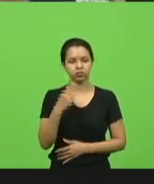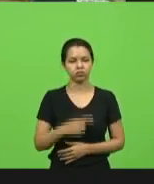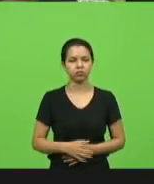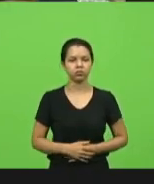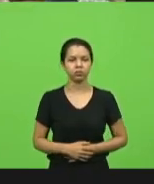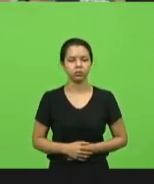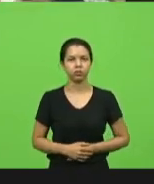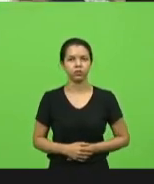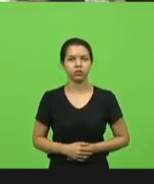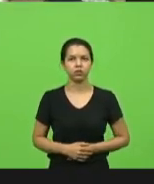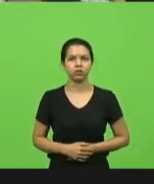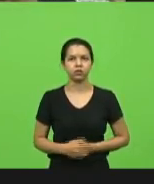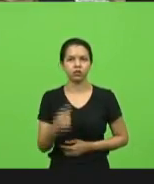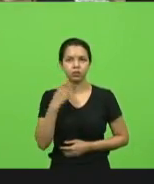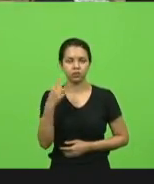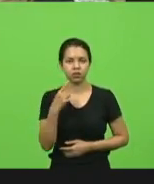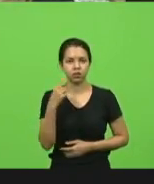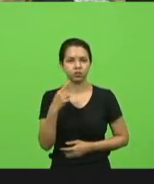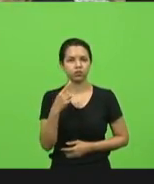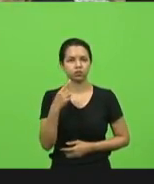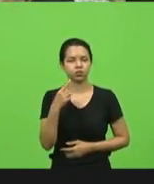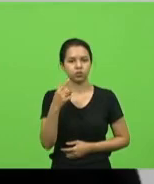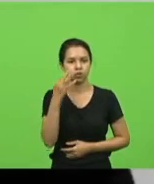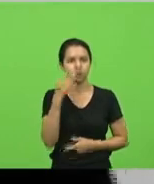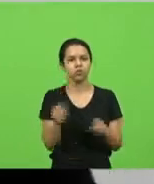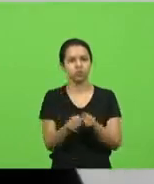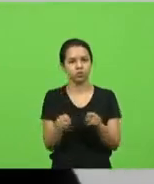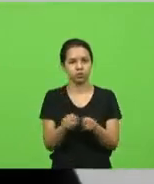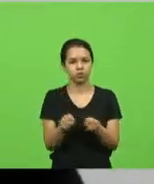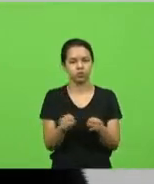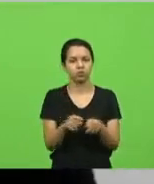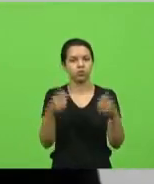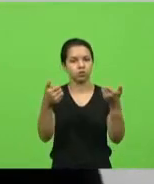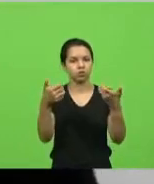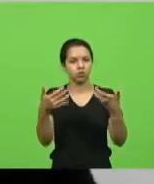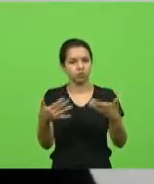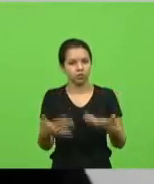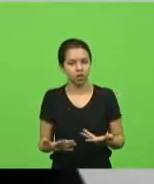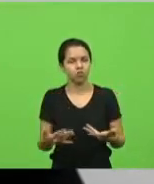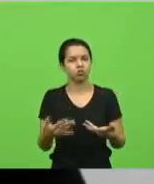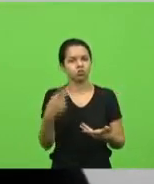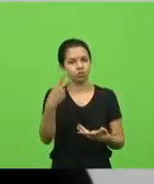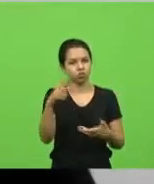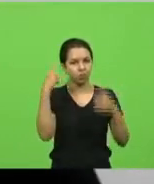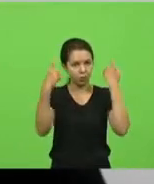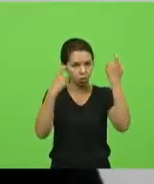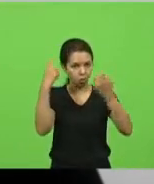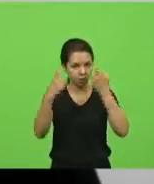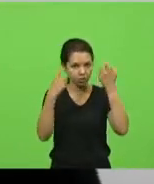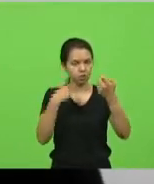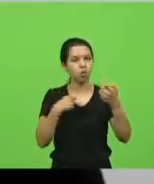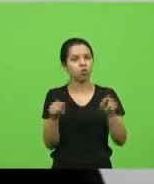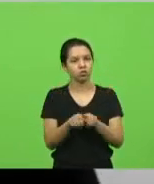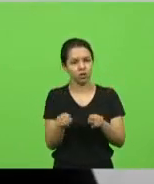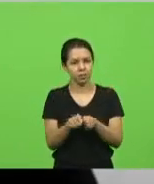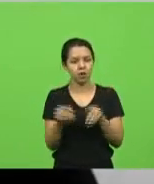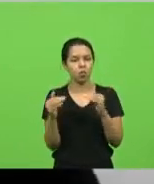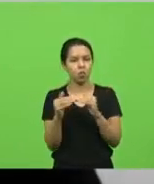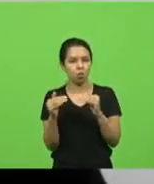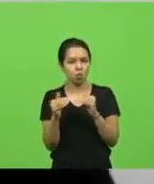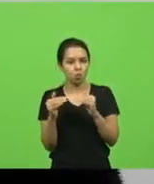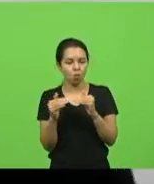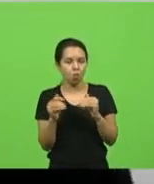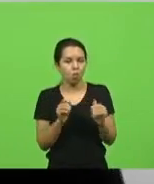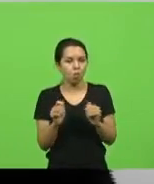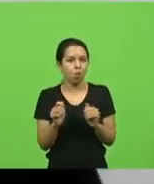Deputado Felipe, eu quero ressaltar essa sua preocupação. eu comungo também com coibir todo